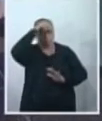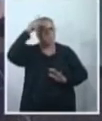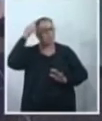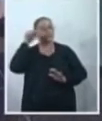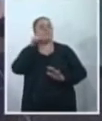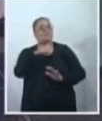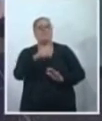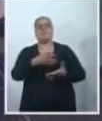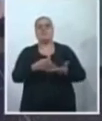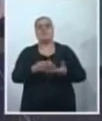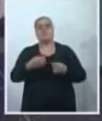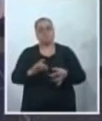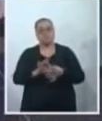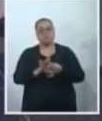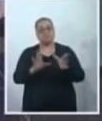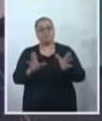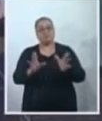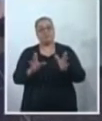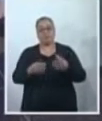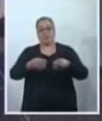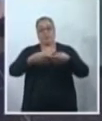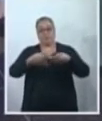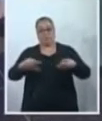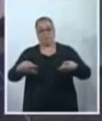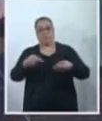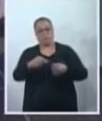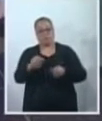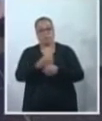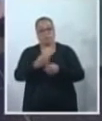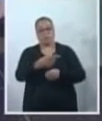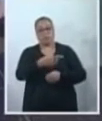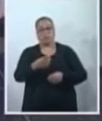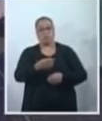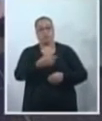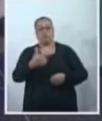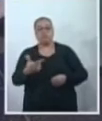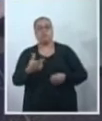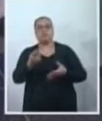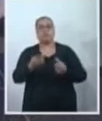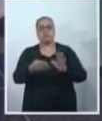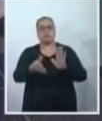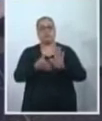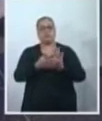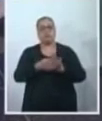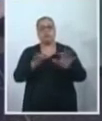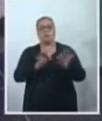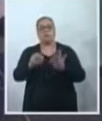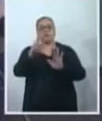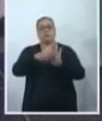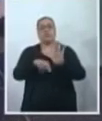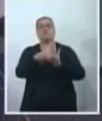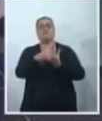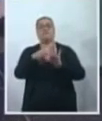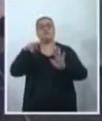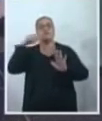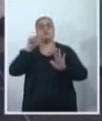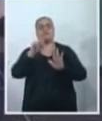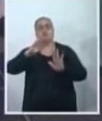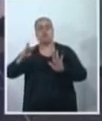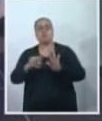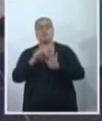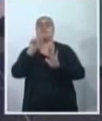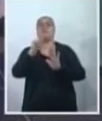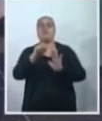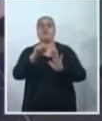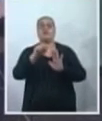prefeitura teria que disponibilizar esses absorventes no ano que vem. Então, o projeto da vereadora Dandara, ele tem a emenda que ele coloca aí